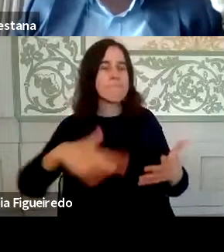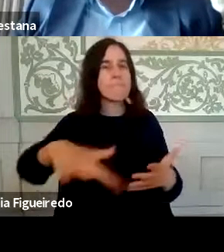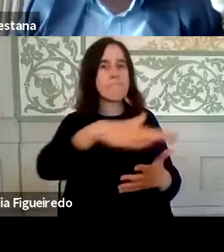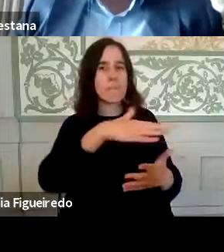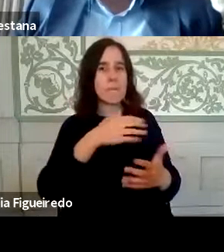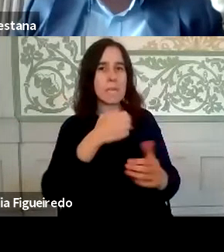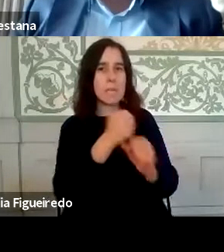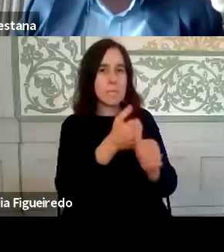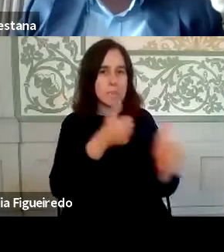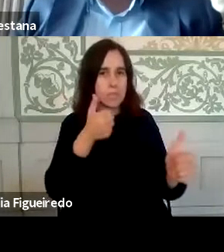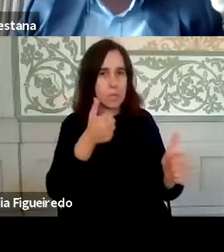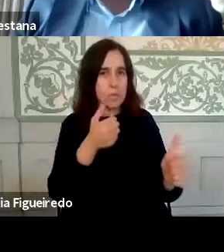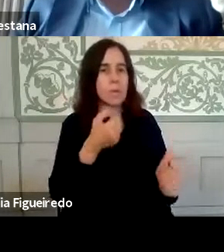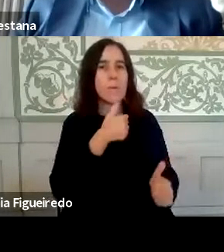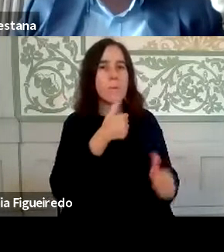sistema de teletrabalho?